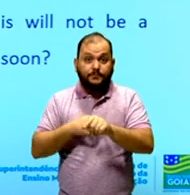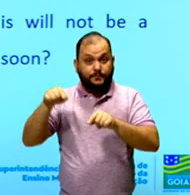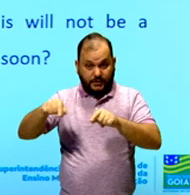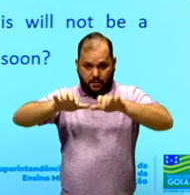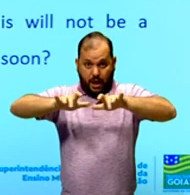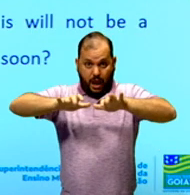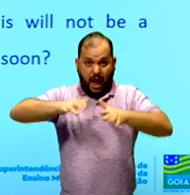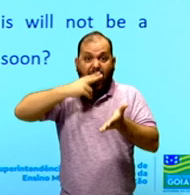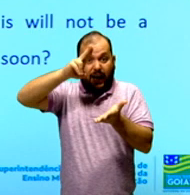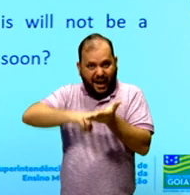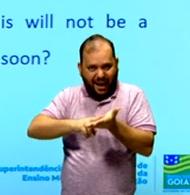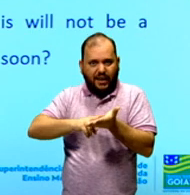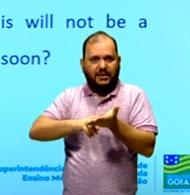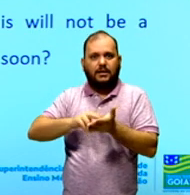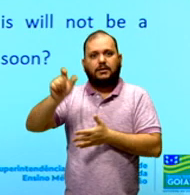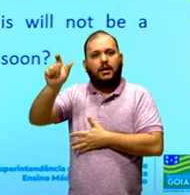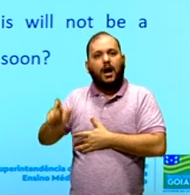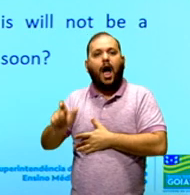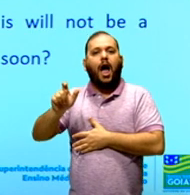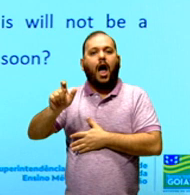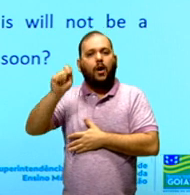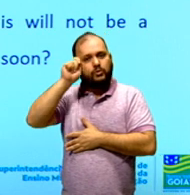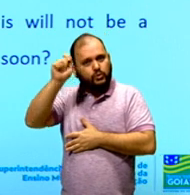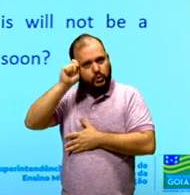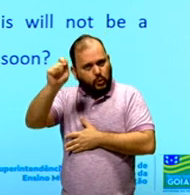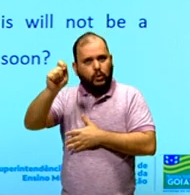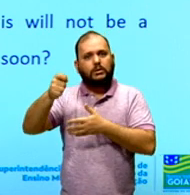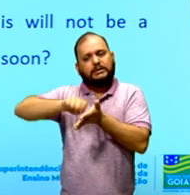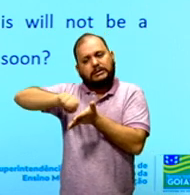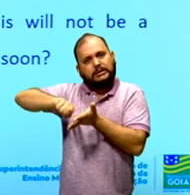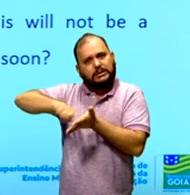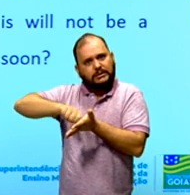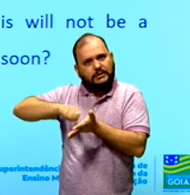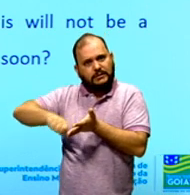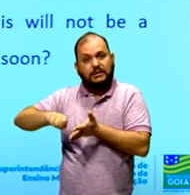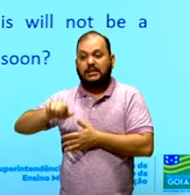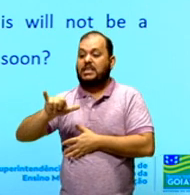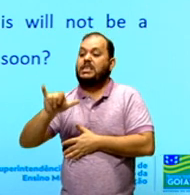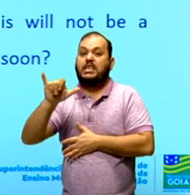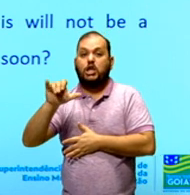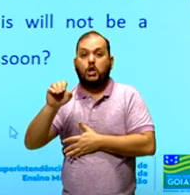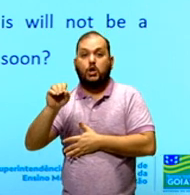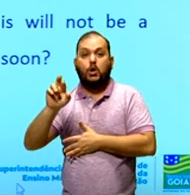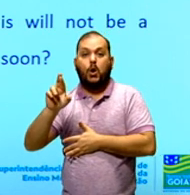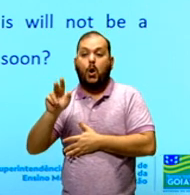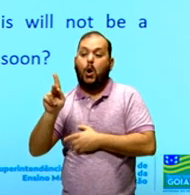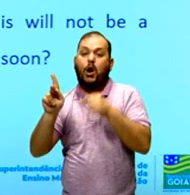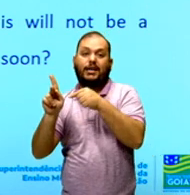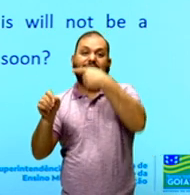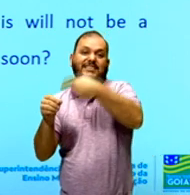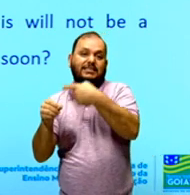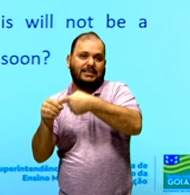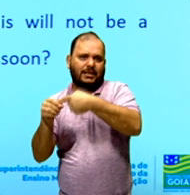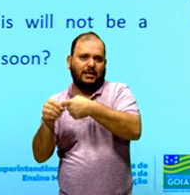Shaperson e ele escreve de York. York é uma cidade que fica na Inglaterra. Essa aqui não